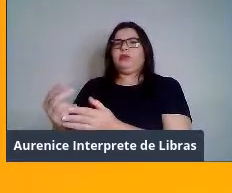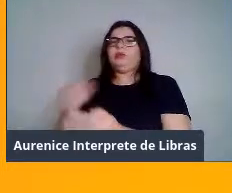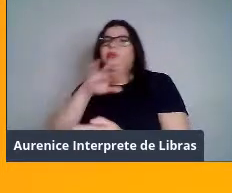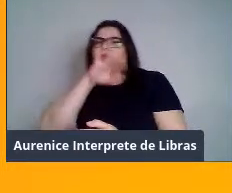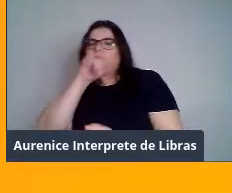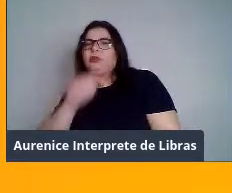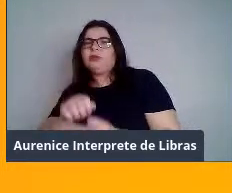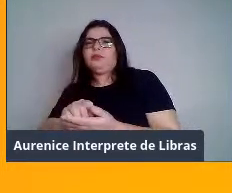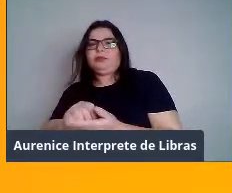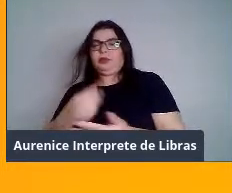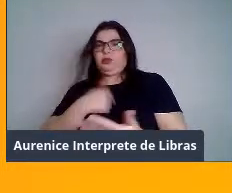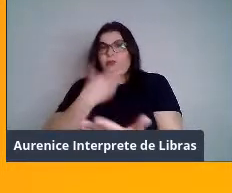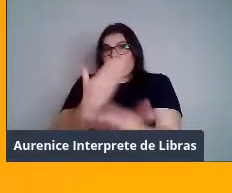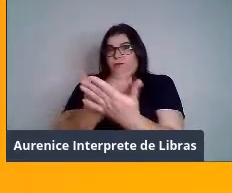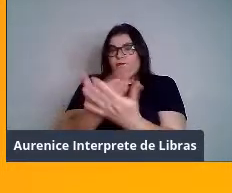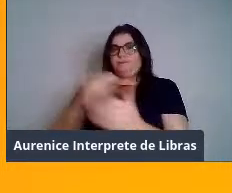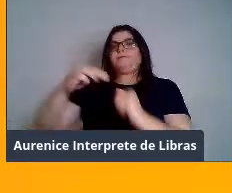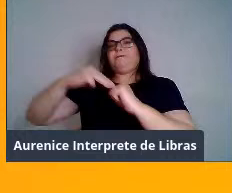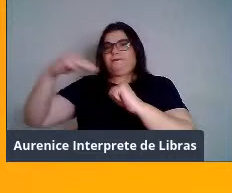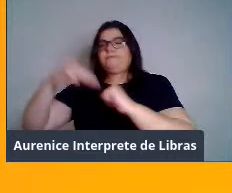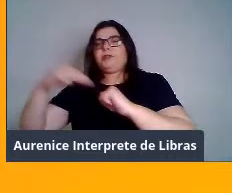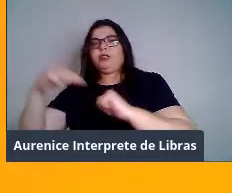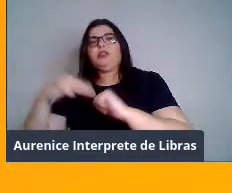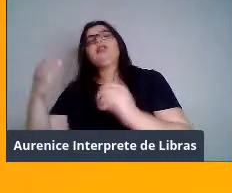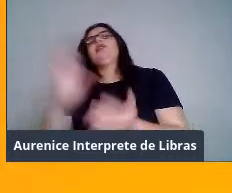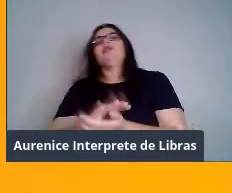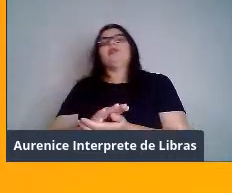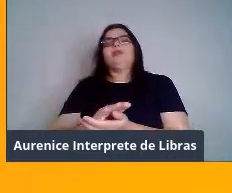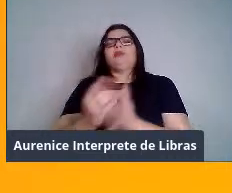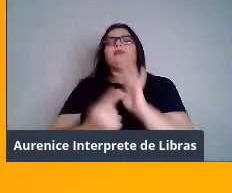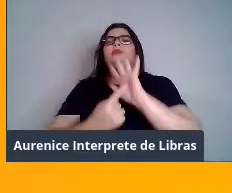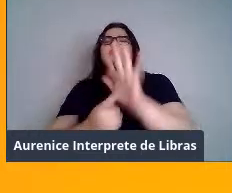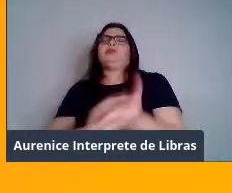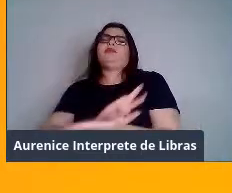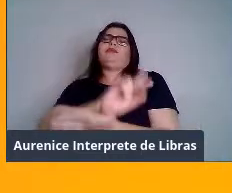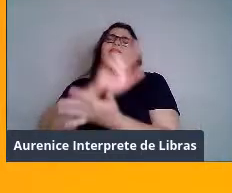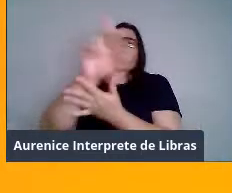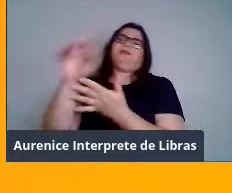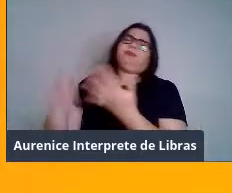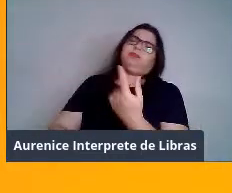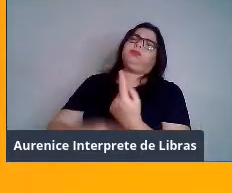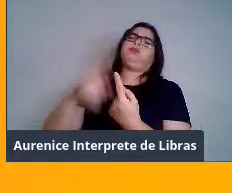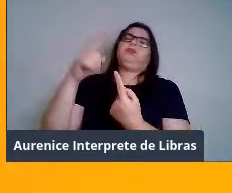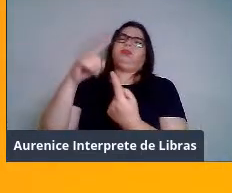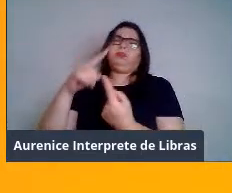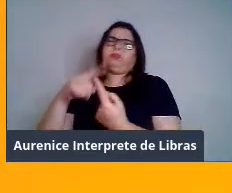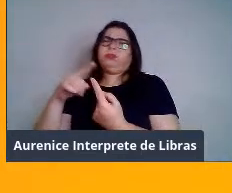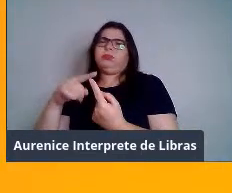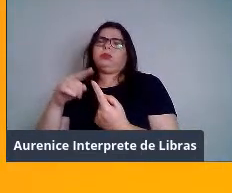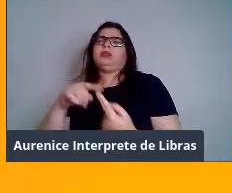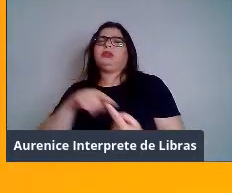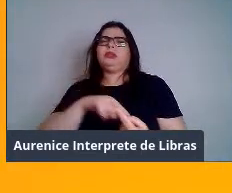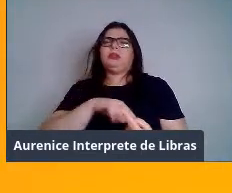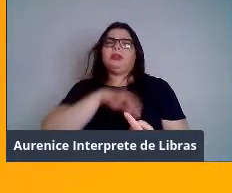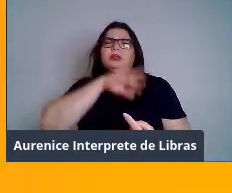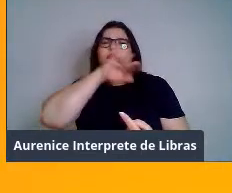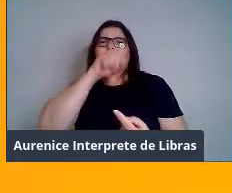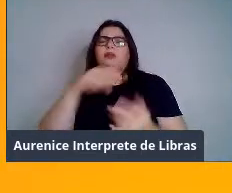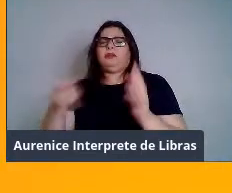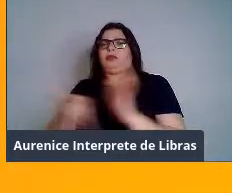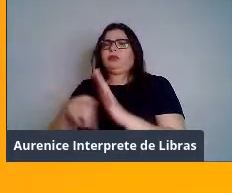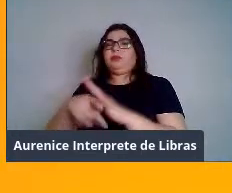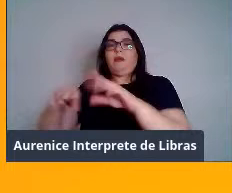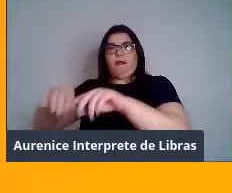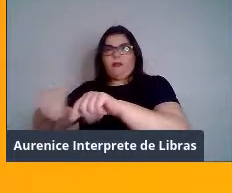Foi isso que eu estudei no meu mestrado, mostrando que várias espécies aqui da Caatinga, que as pessoas diziam que eram territoriais, por exemplo, na